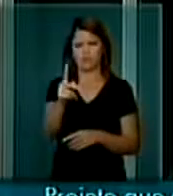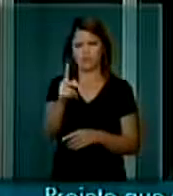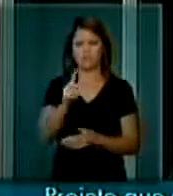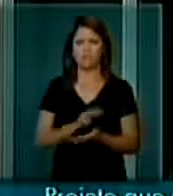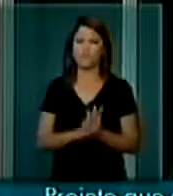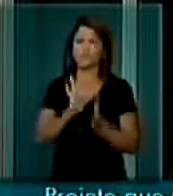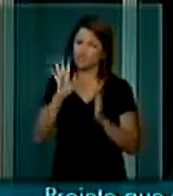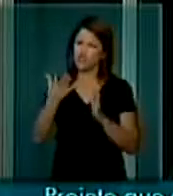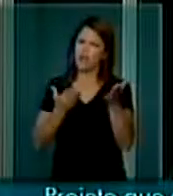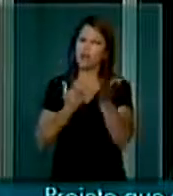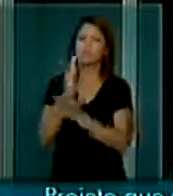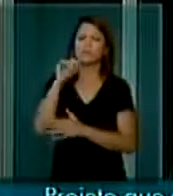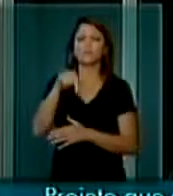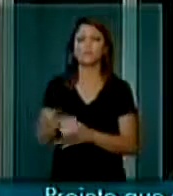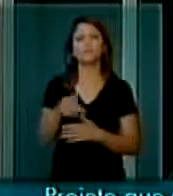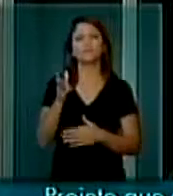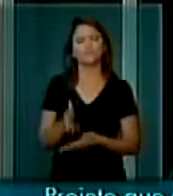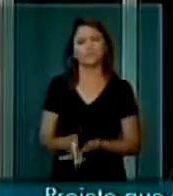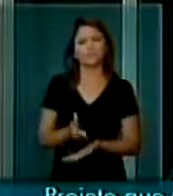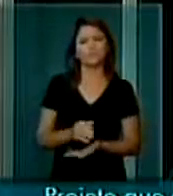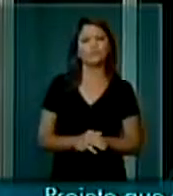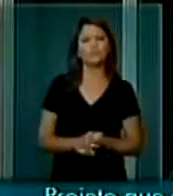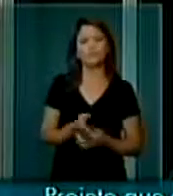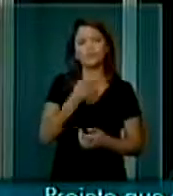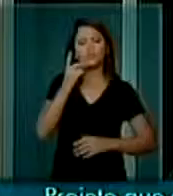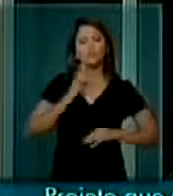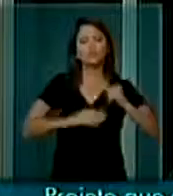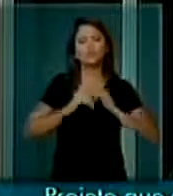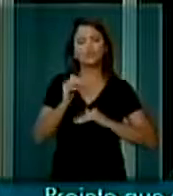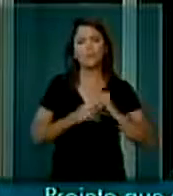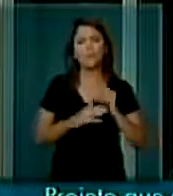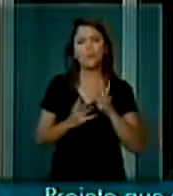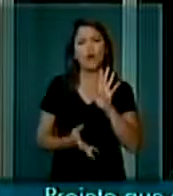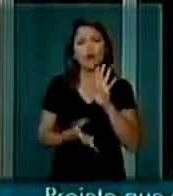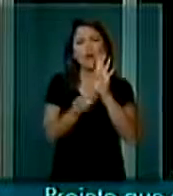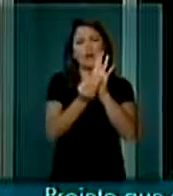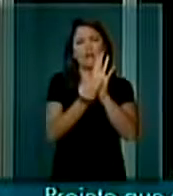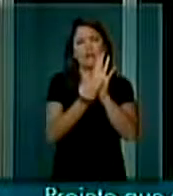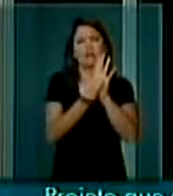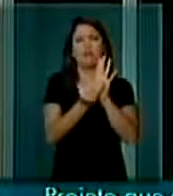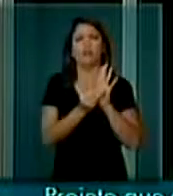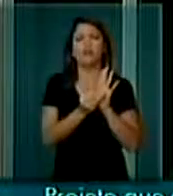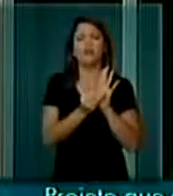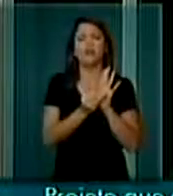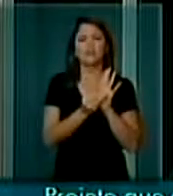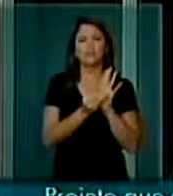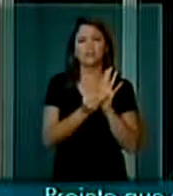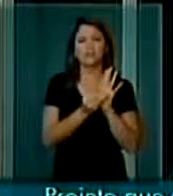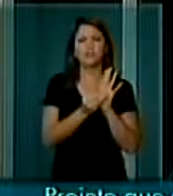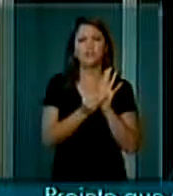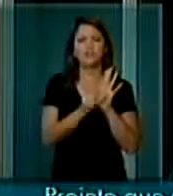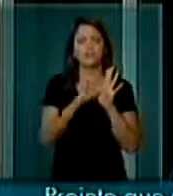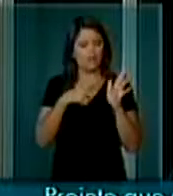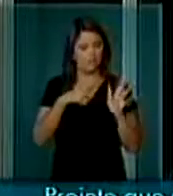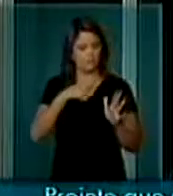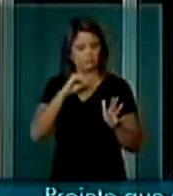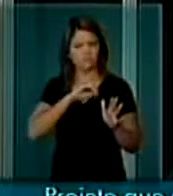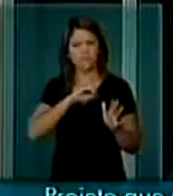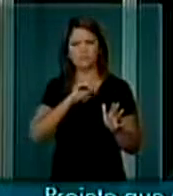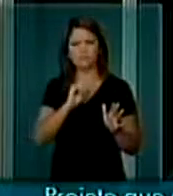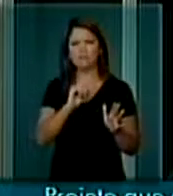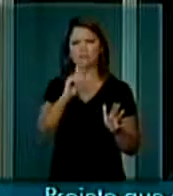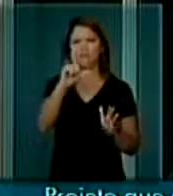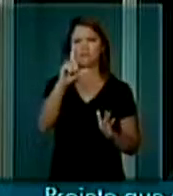já aprovamos aqui uma emenda que deu um aumento maior,